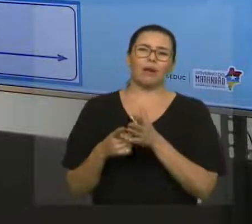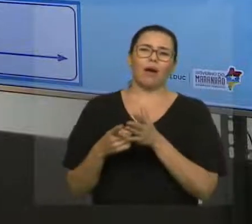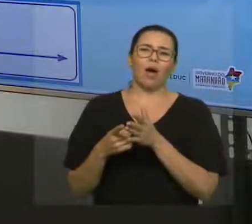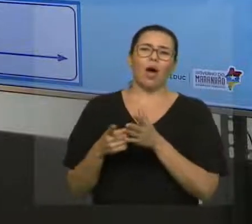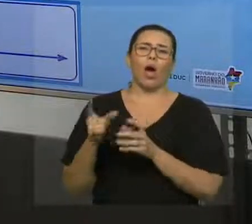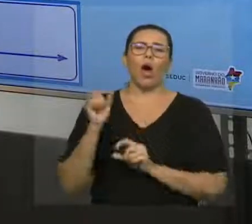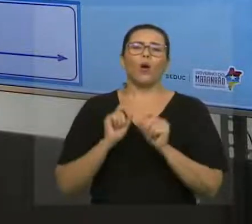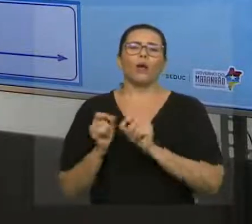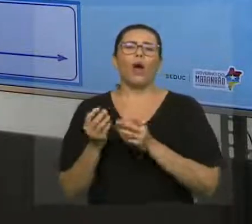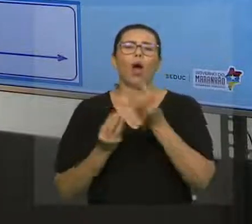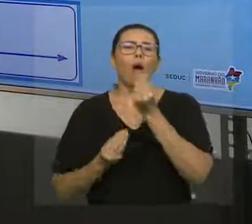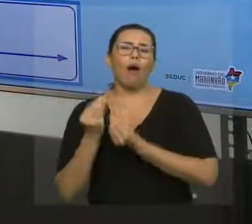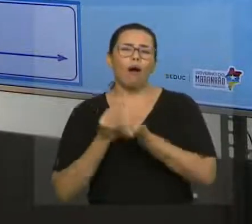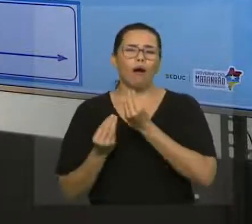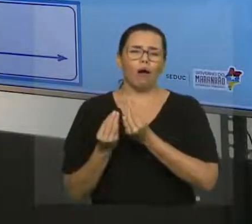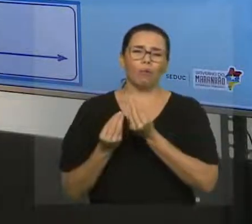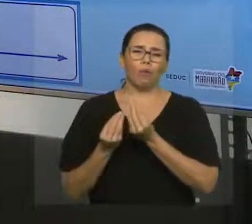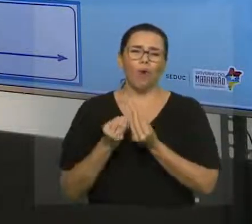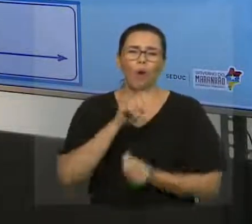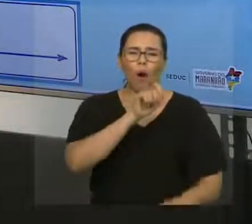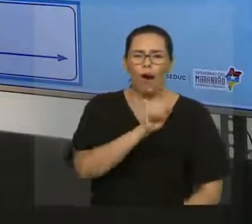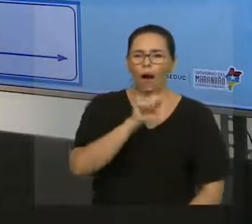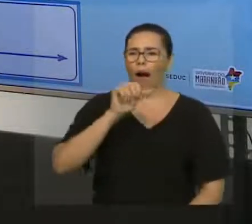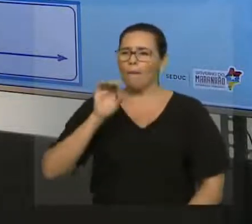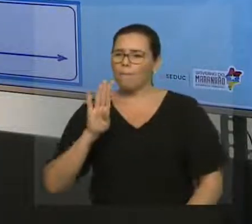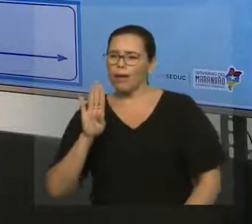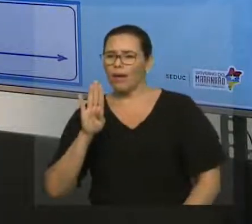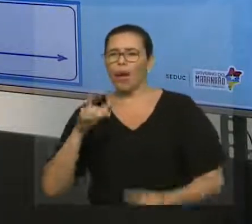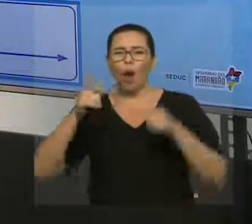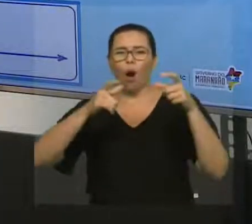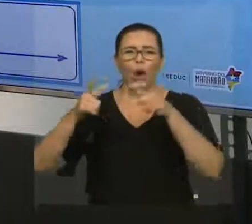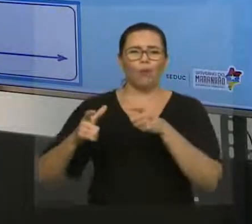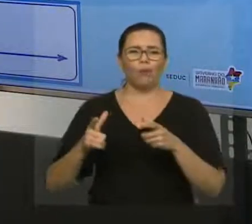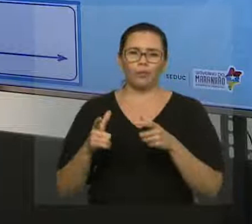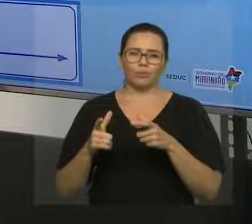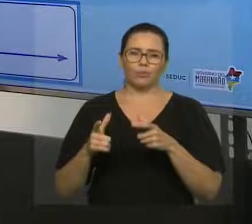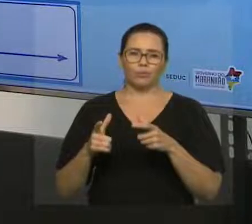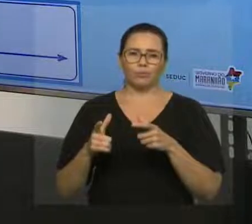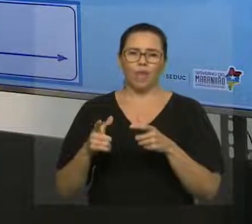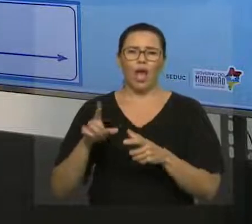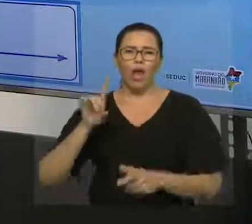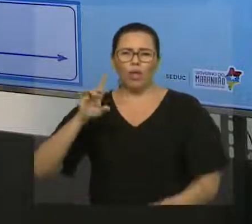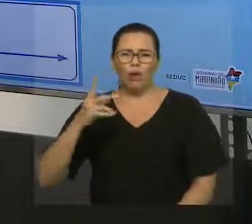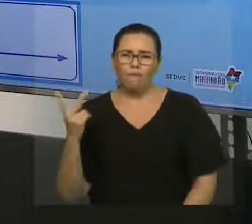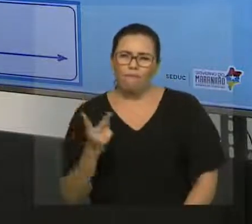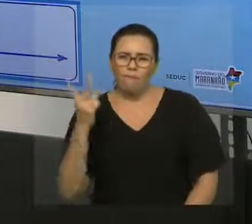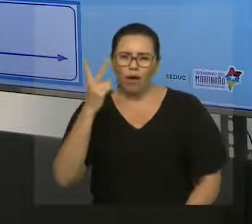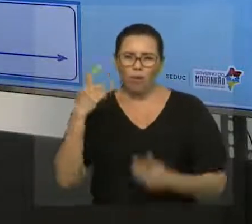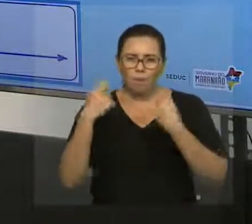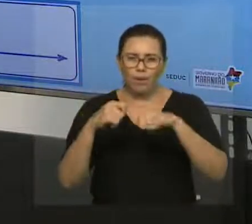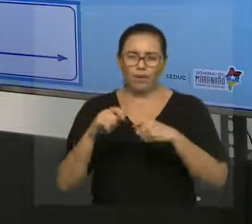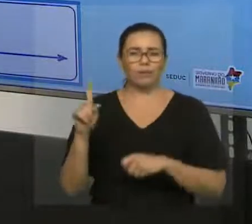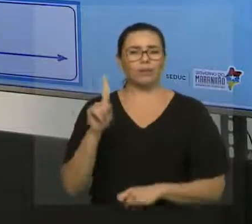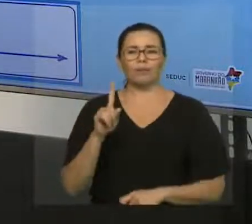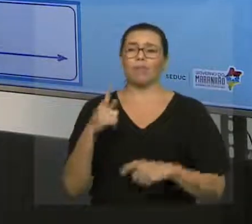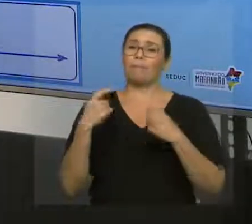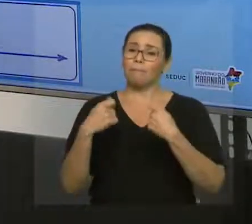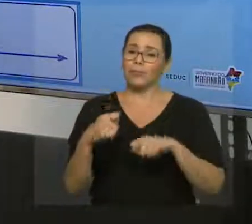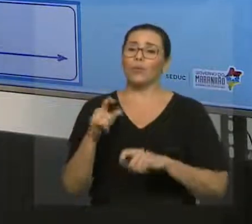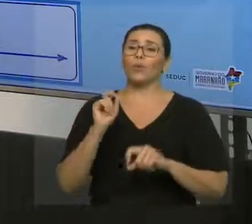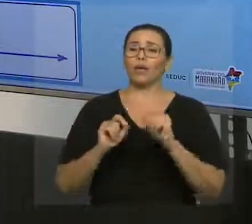Por quê? Porque além da intensidade dele, além do valor dele, eu preciso analisar também a sua direção e o seu